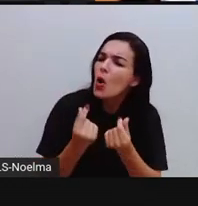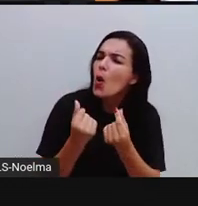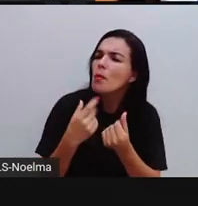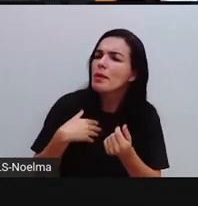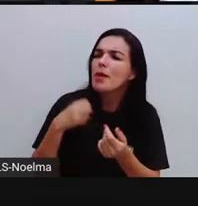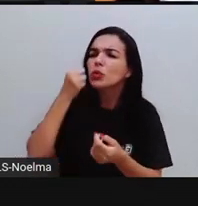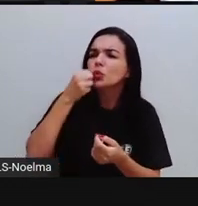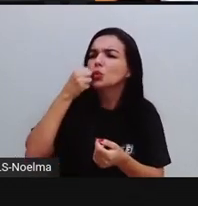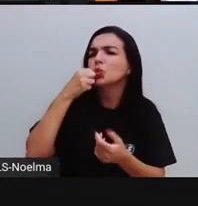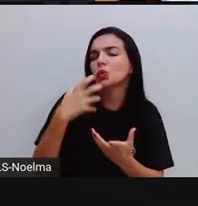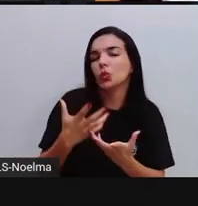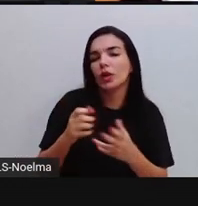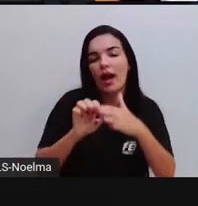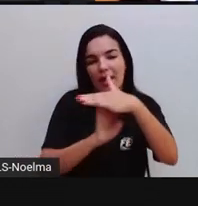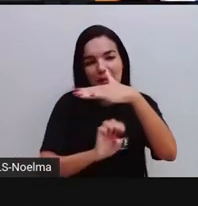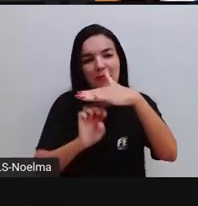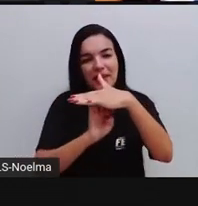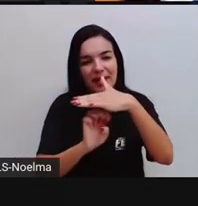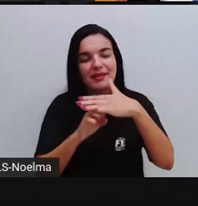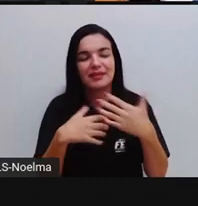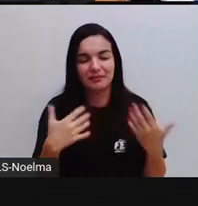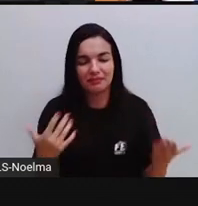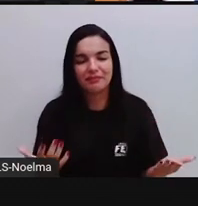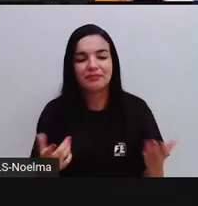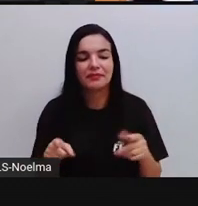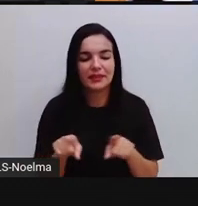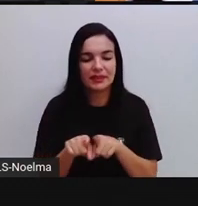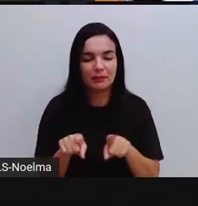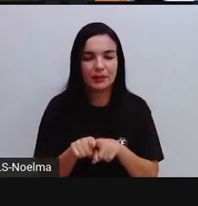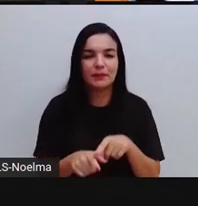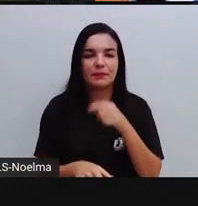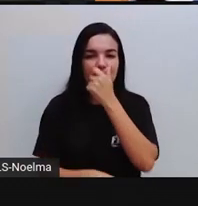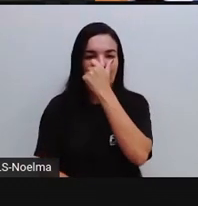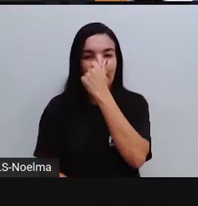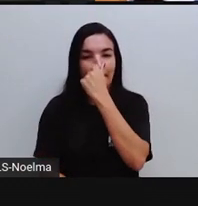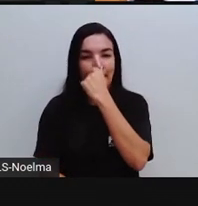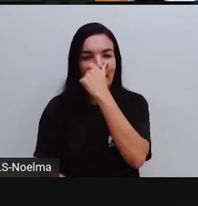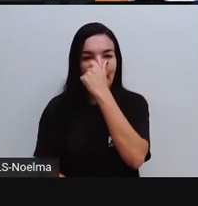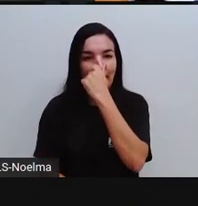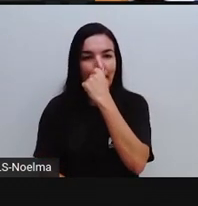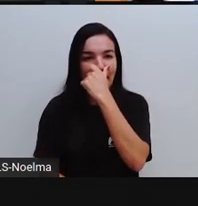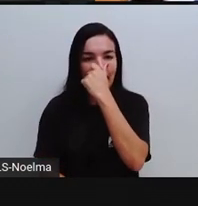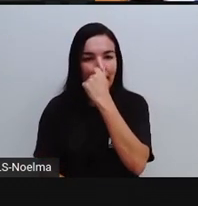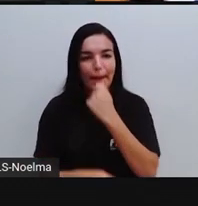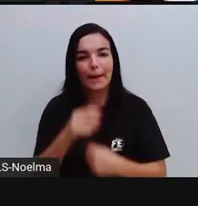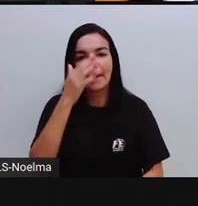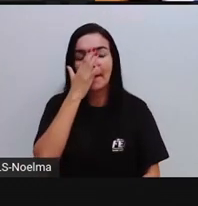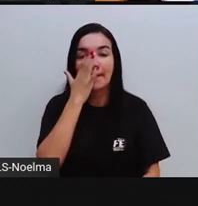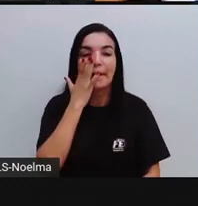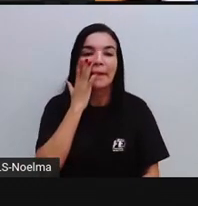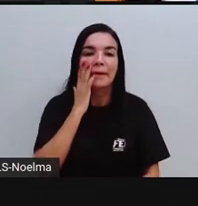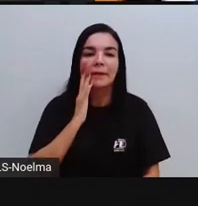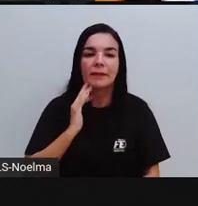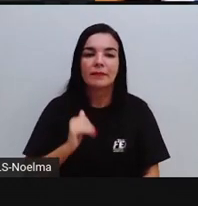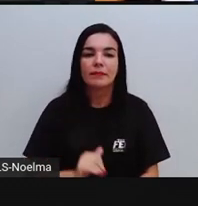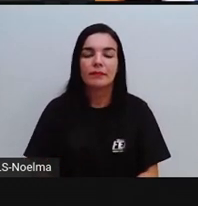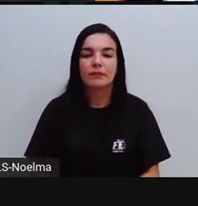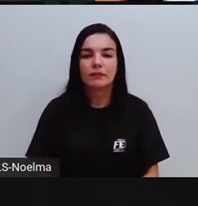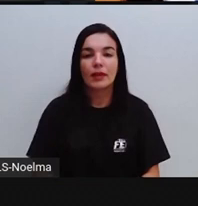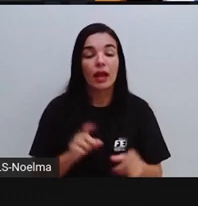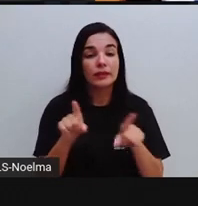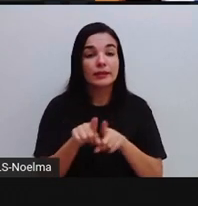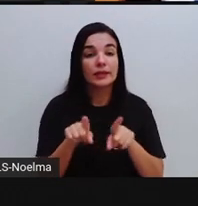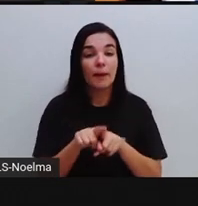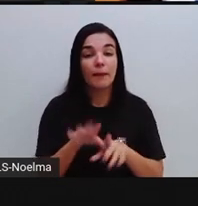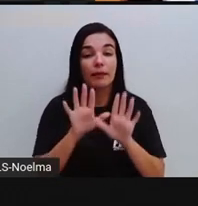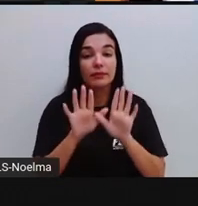um... uma linguagem, né, que apresenta a função conotativa, a função apelativa, né? E é interessante